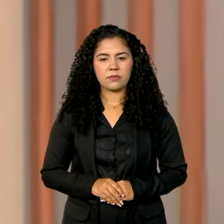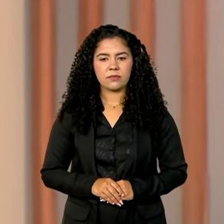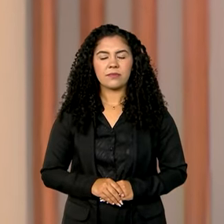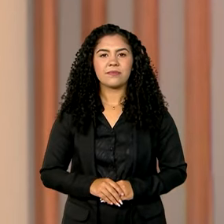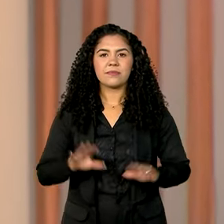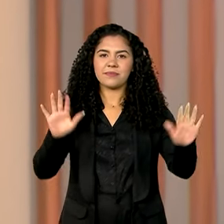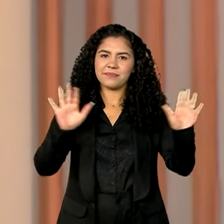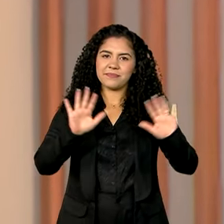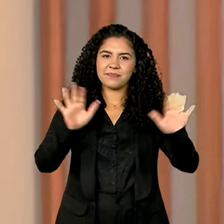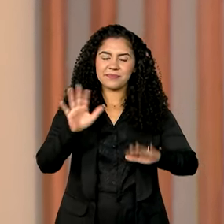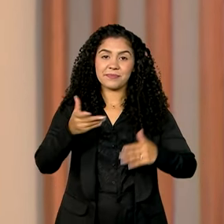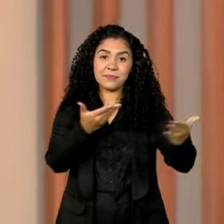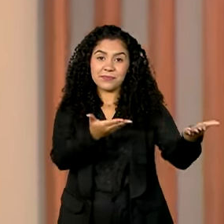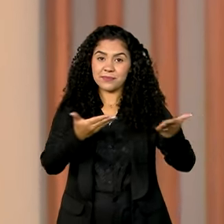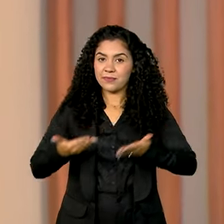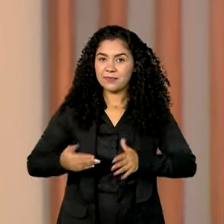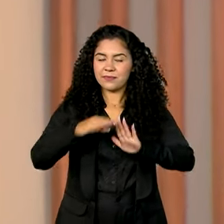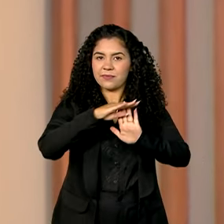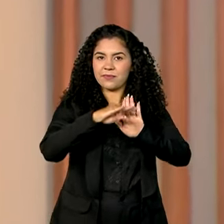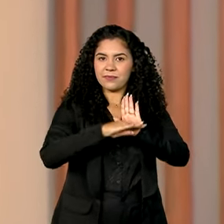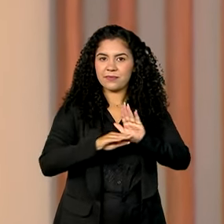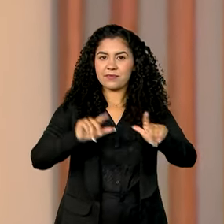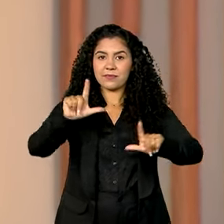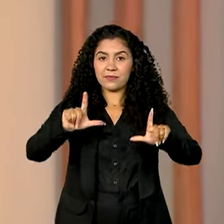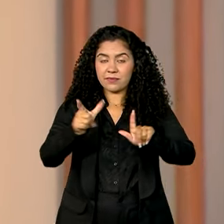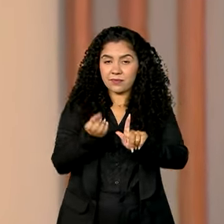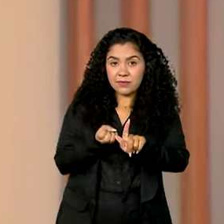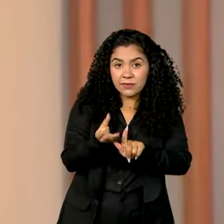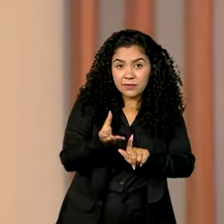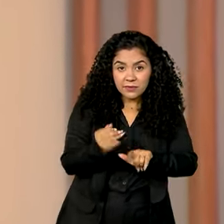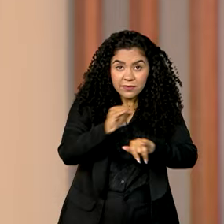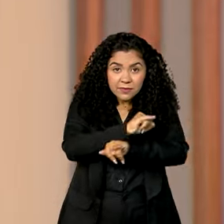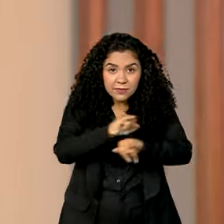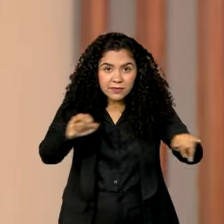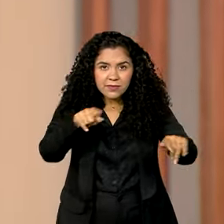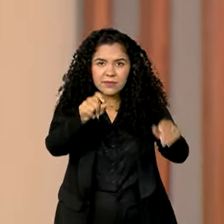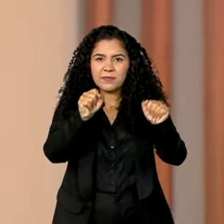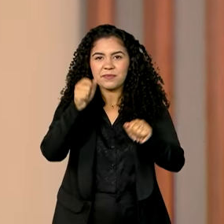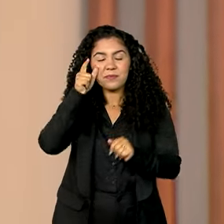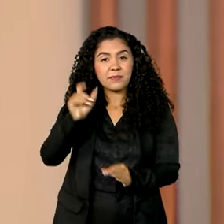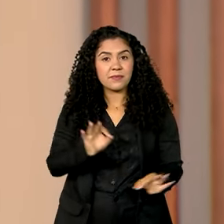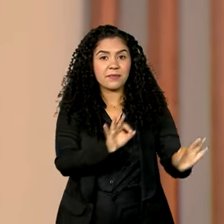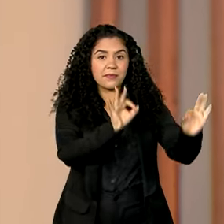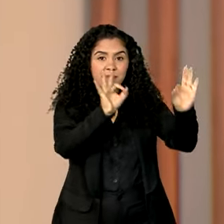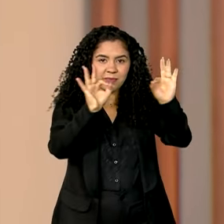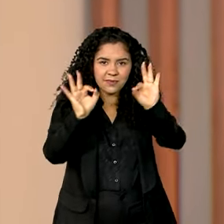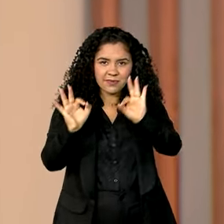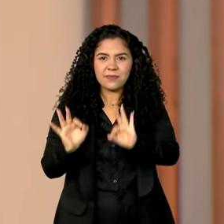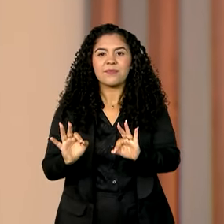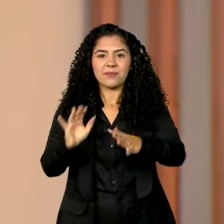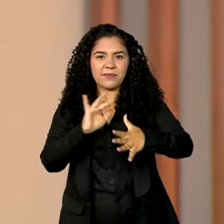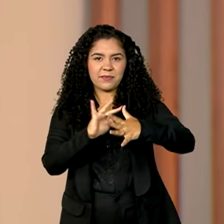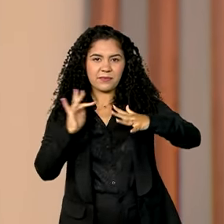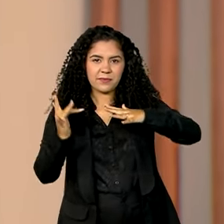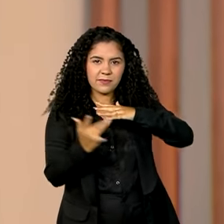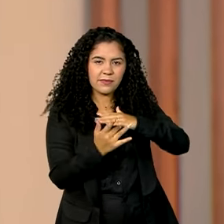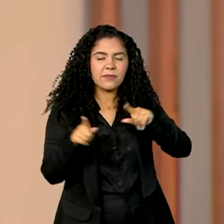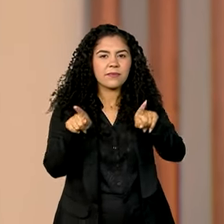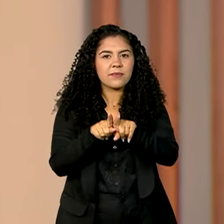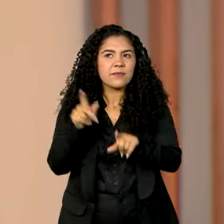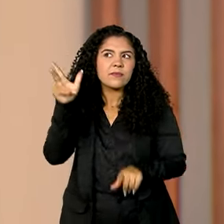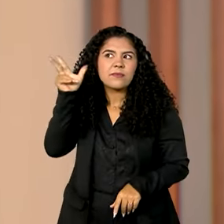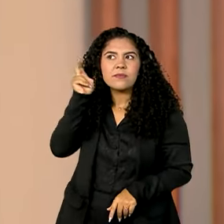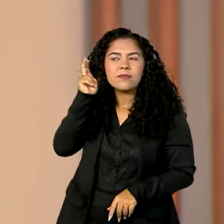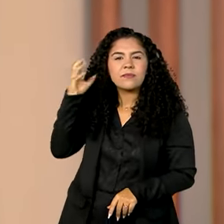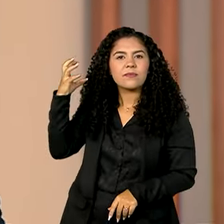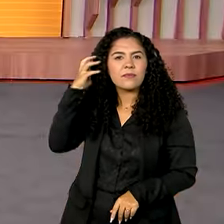Olá, seja bem-vindo ao canal GOV. Lembrando que você pode nos acompanhar também ao vivo pelas redes sociais e pela